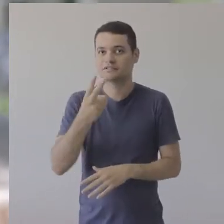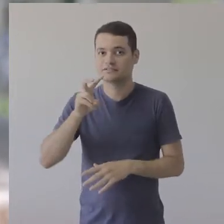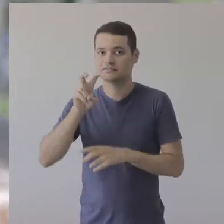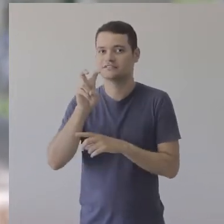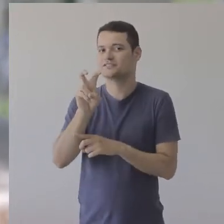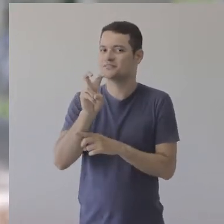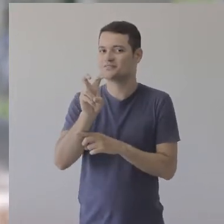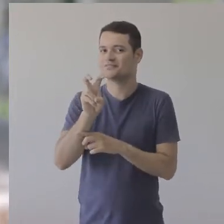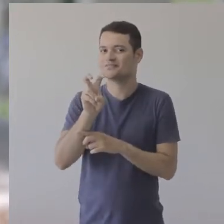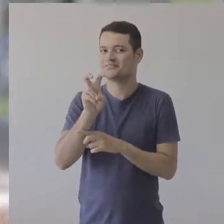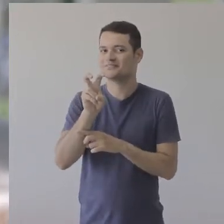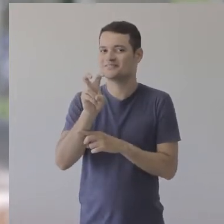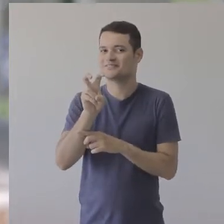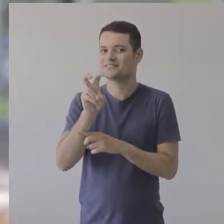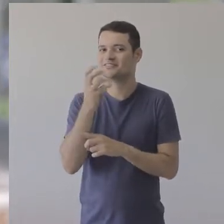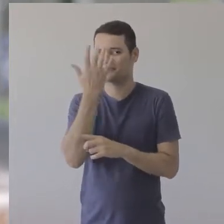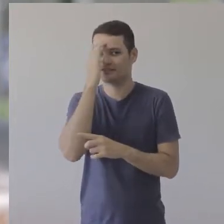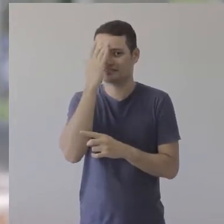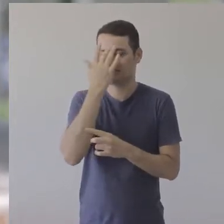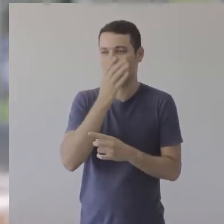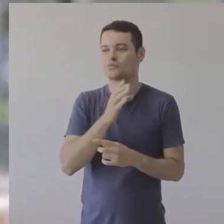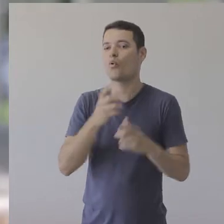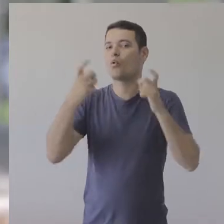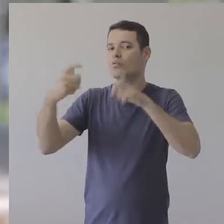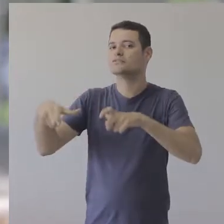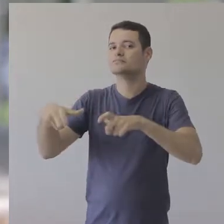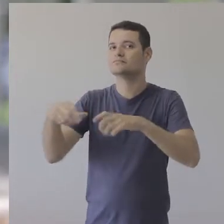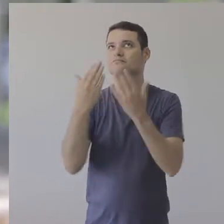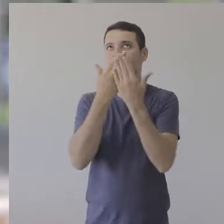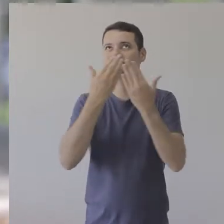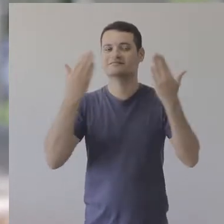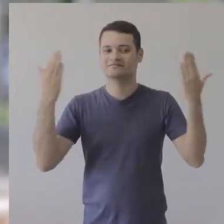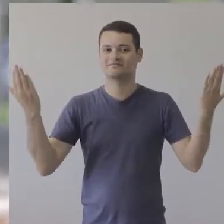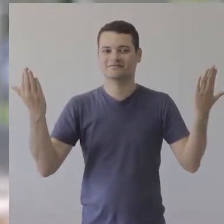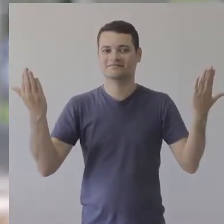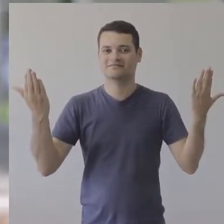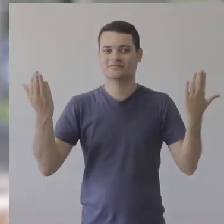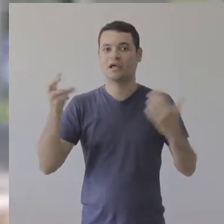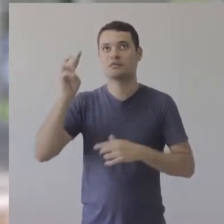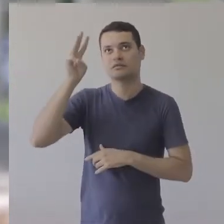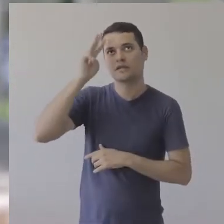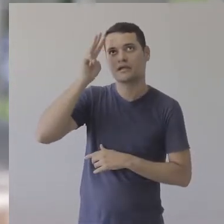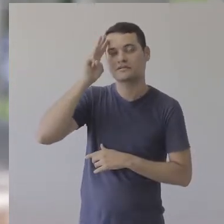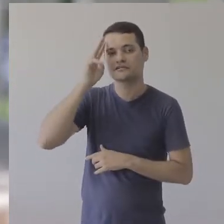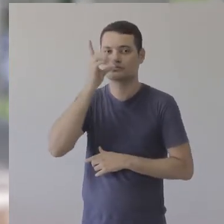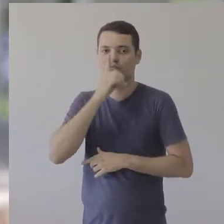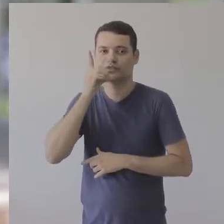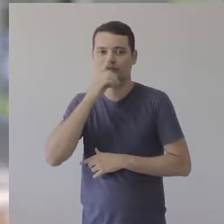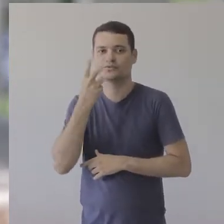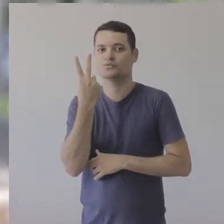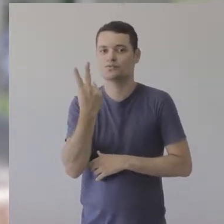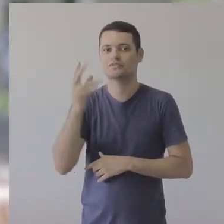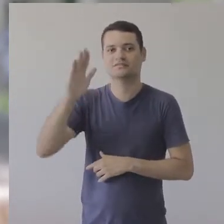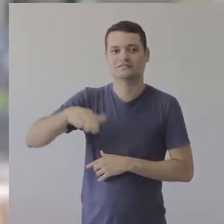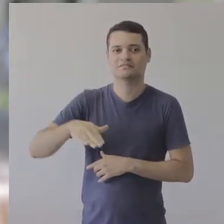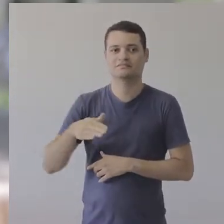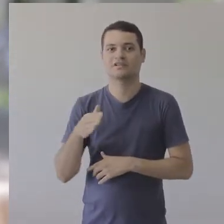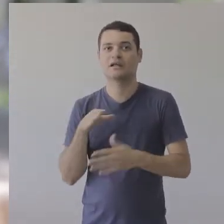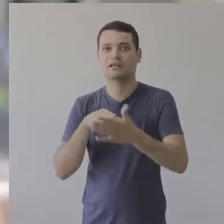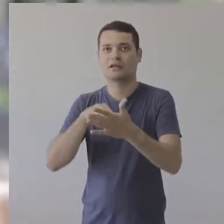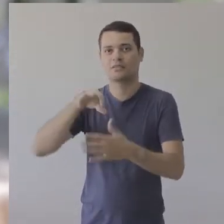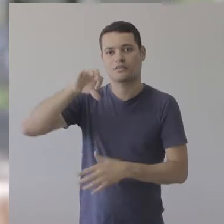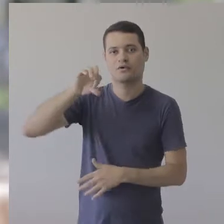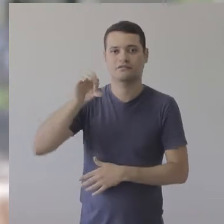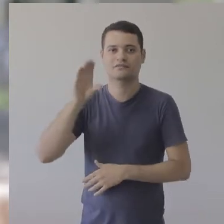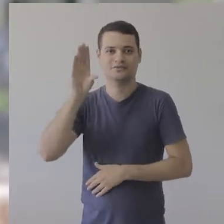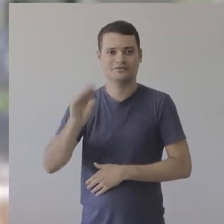Galeria Benedita Torreão, em São Diogo, na Serra. O espaço funciona de terça a domingo, das duas da tarde até às nove